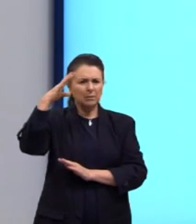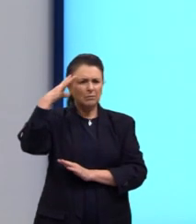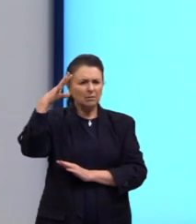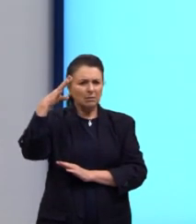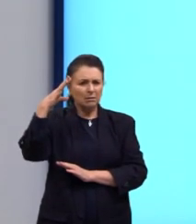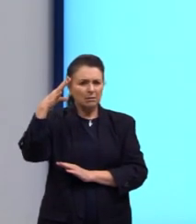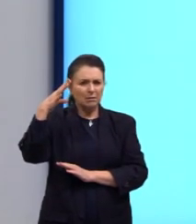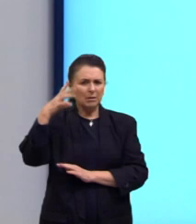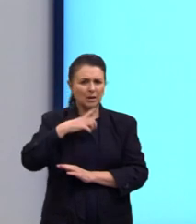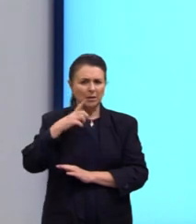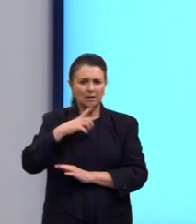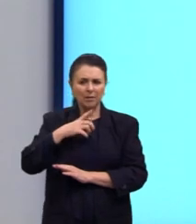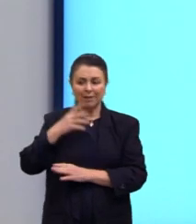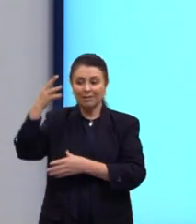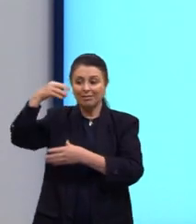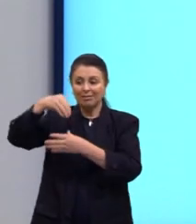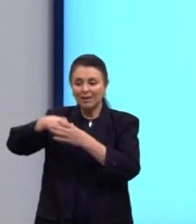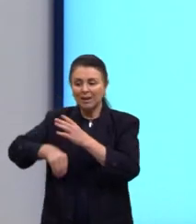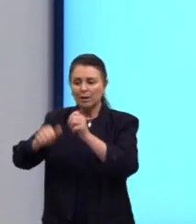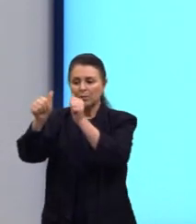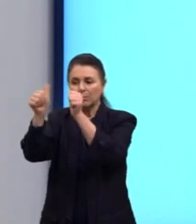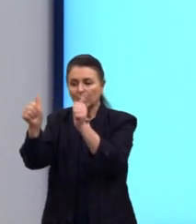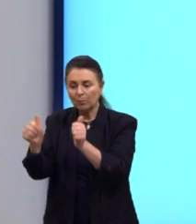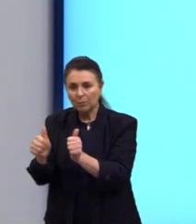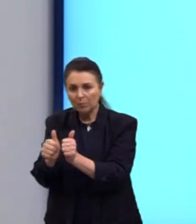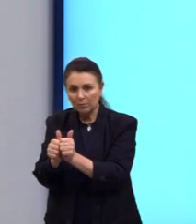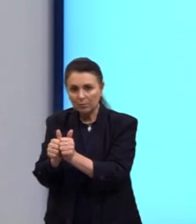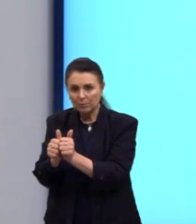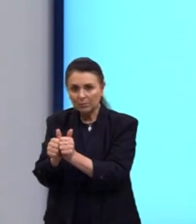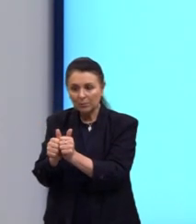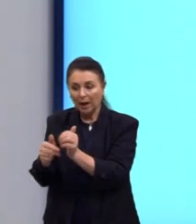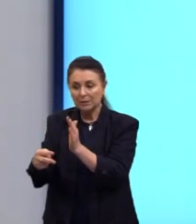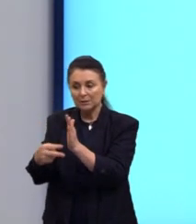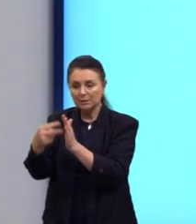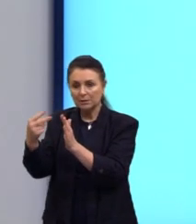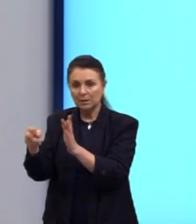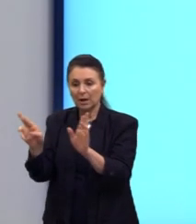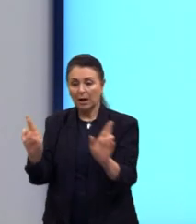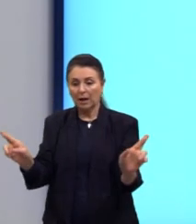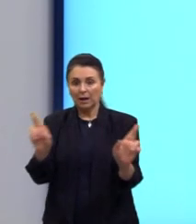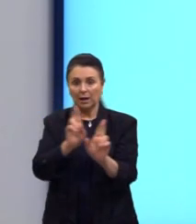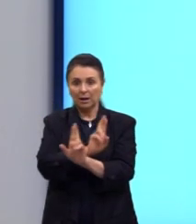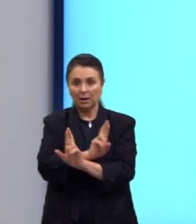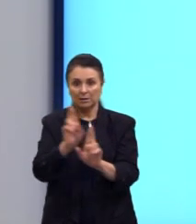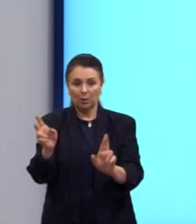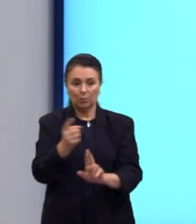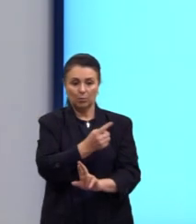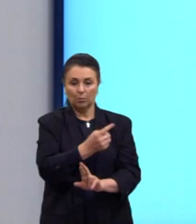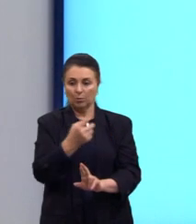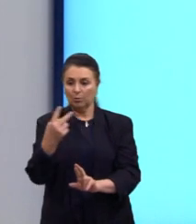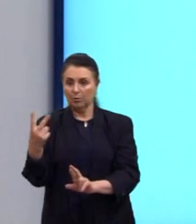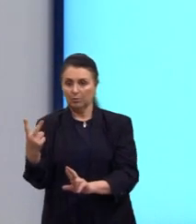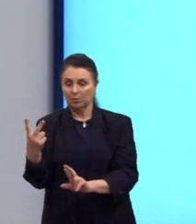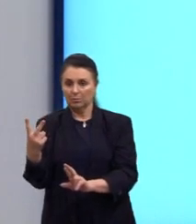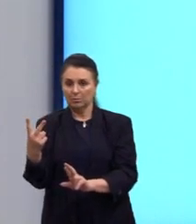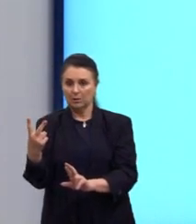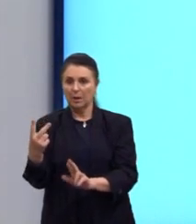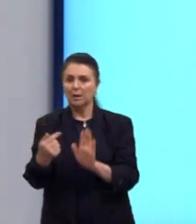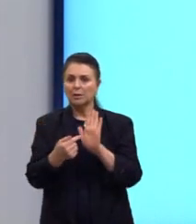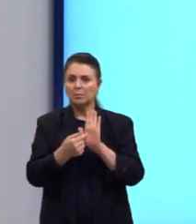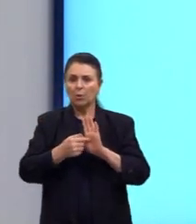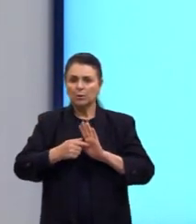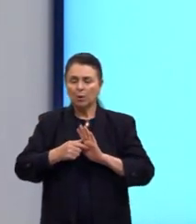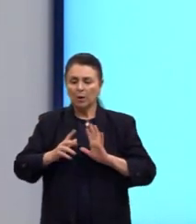tenho ali dentro daquela segunda imagem? Vamos lá. A relação entre elas. Ambas fazem referência ao